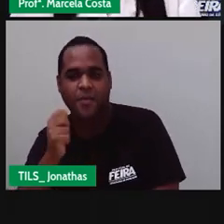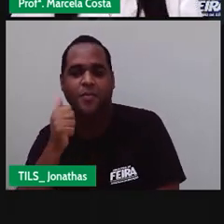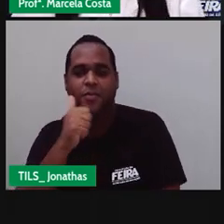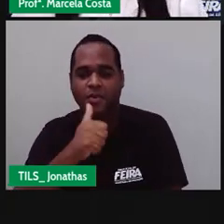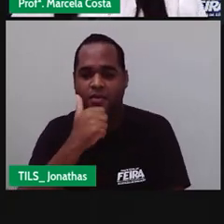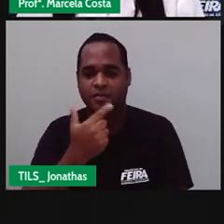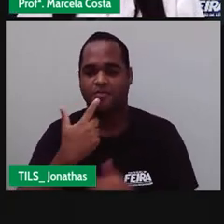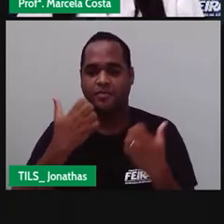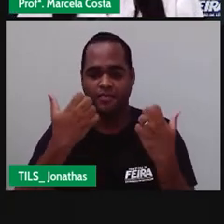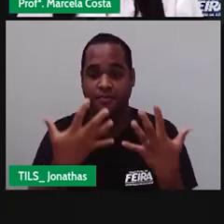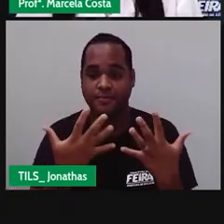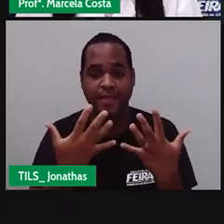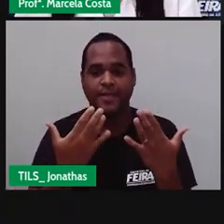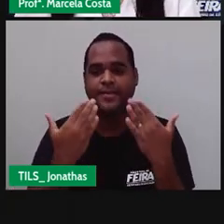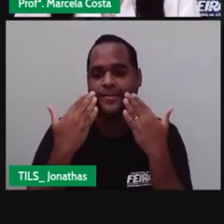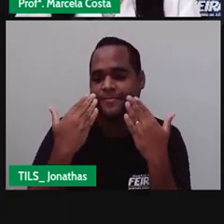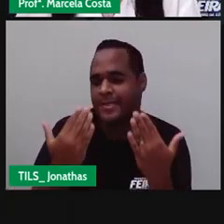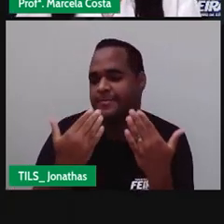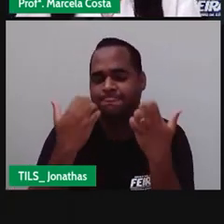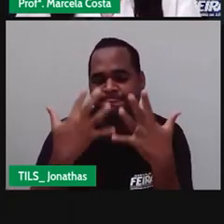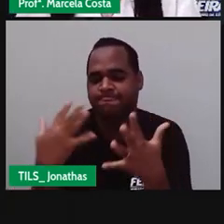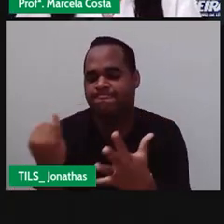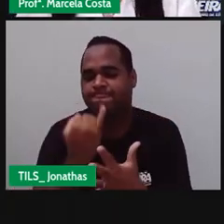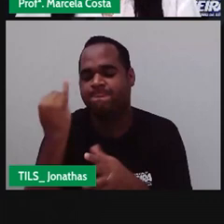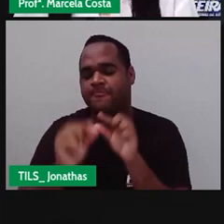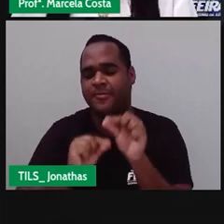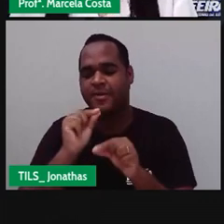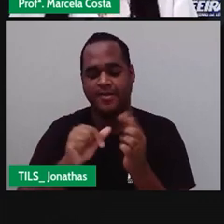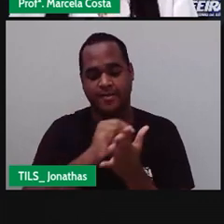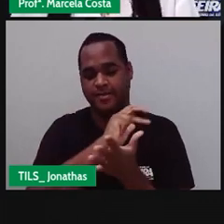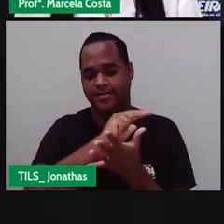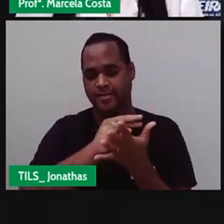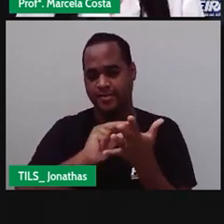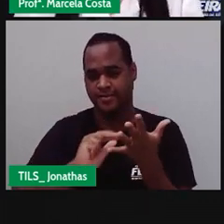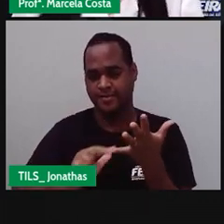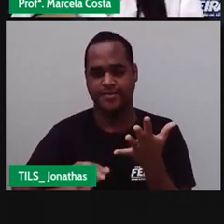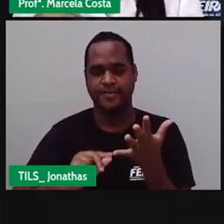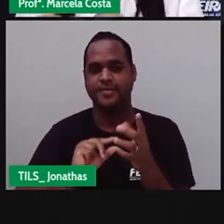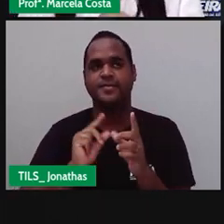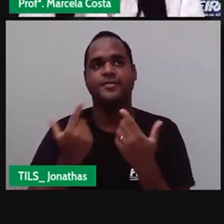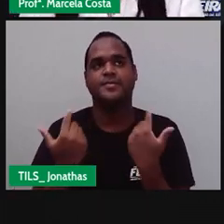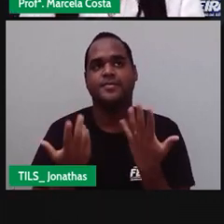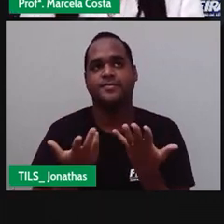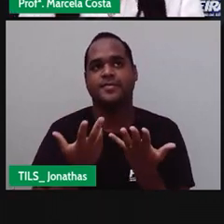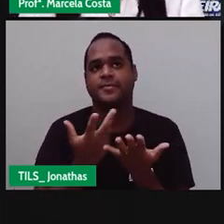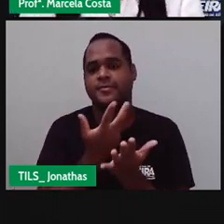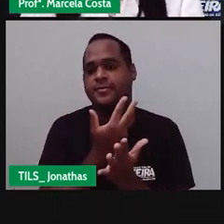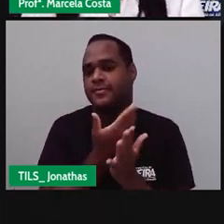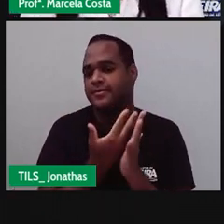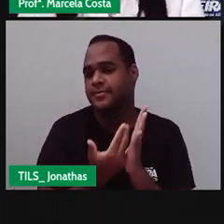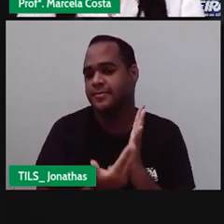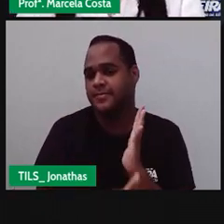Ela vai mostrando aí As diferentes Diferentes